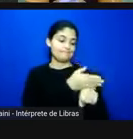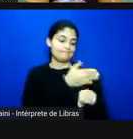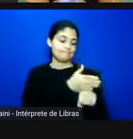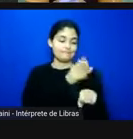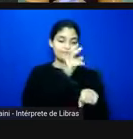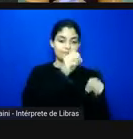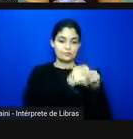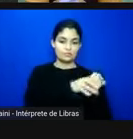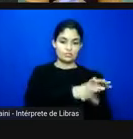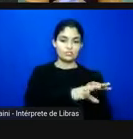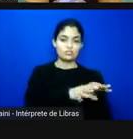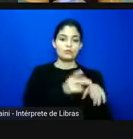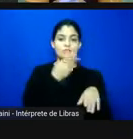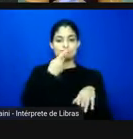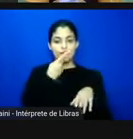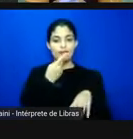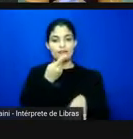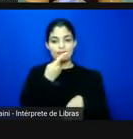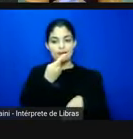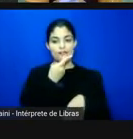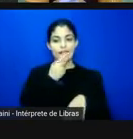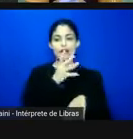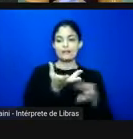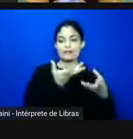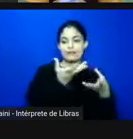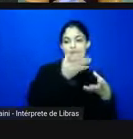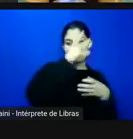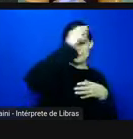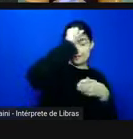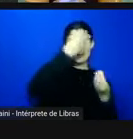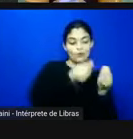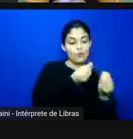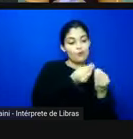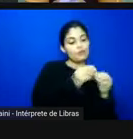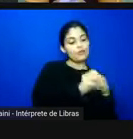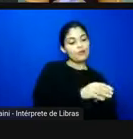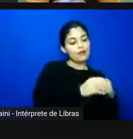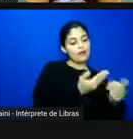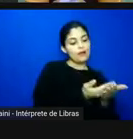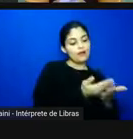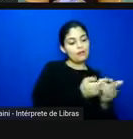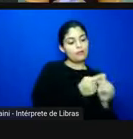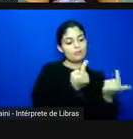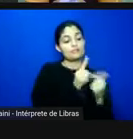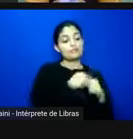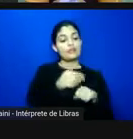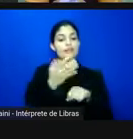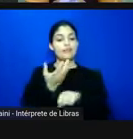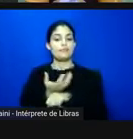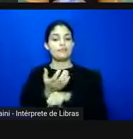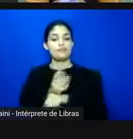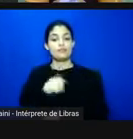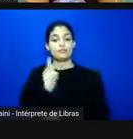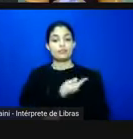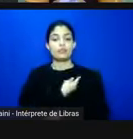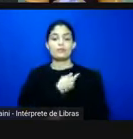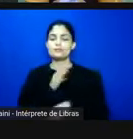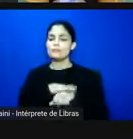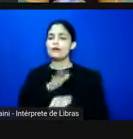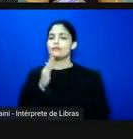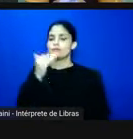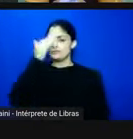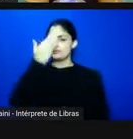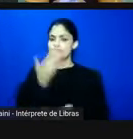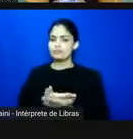muito se fala a gente quer aprender ensinar da aula mas são as disciplinas onde a gente mais acredita que pode fazer